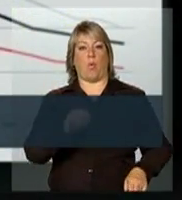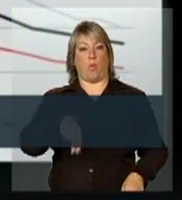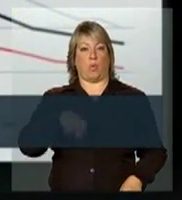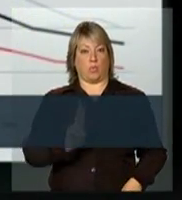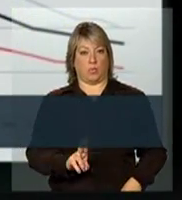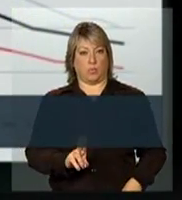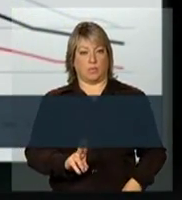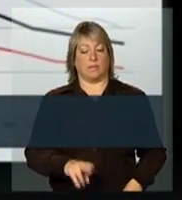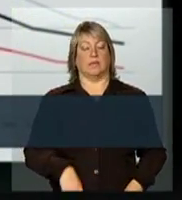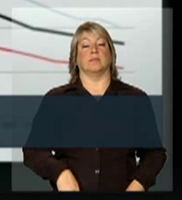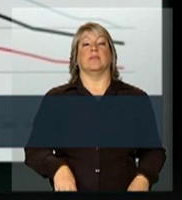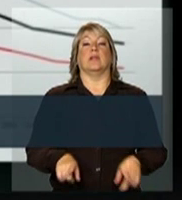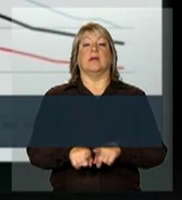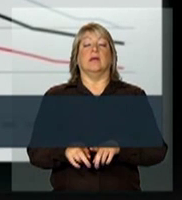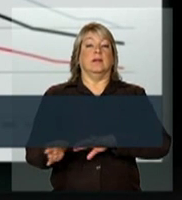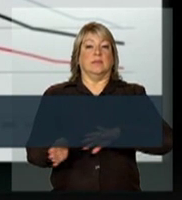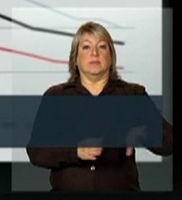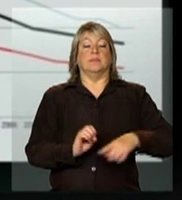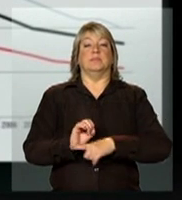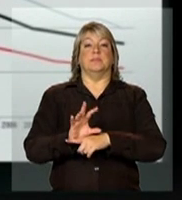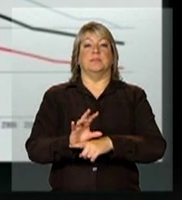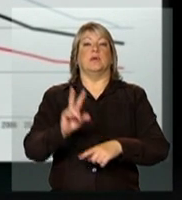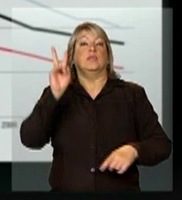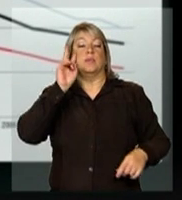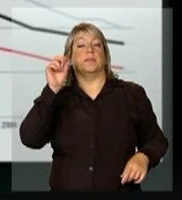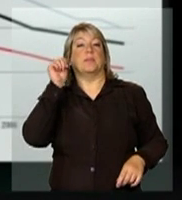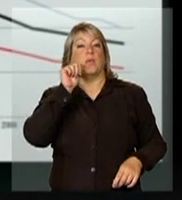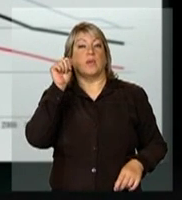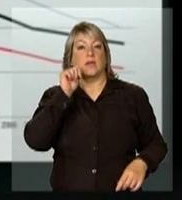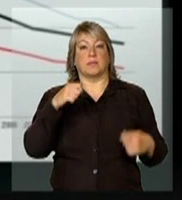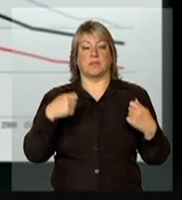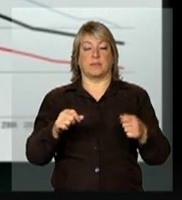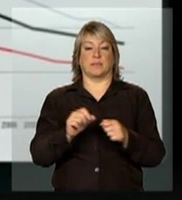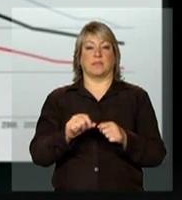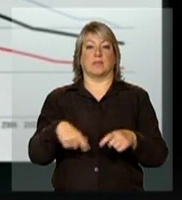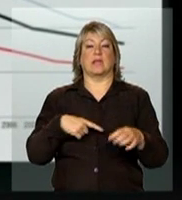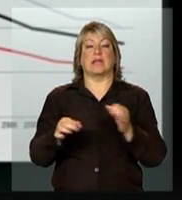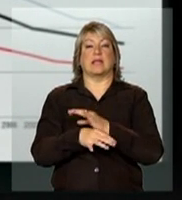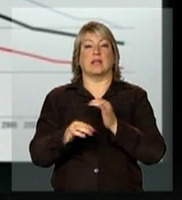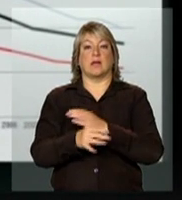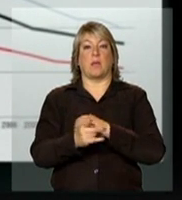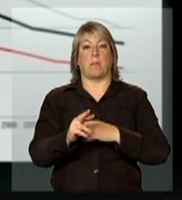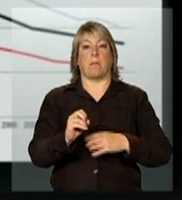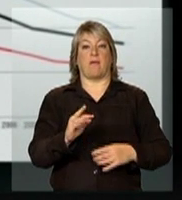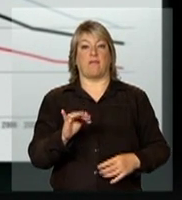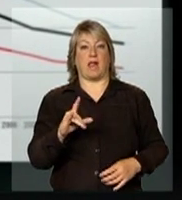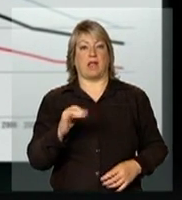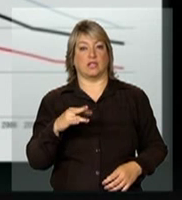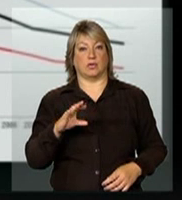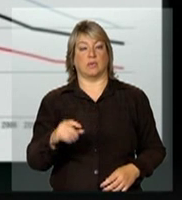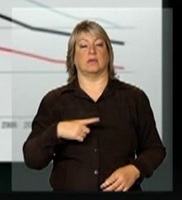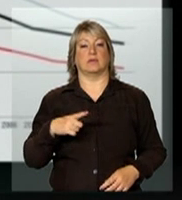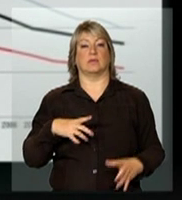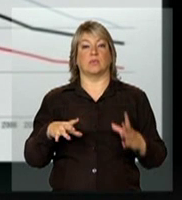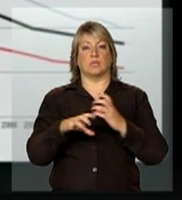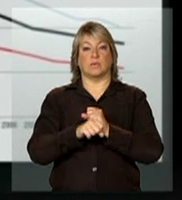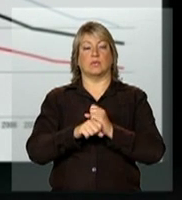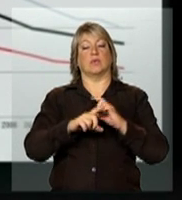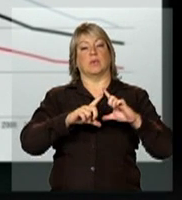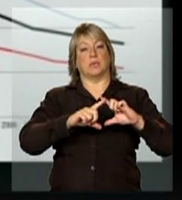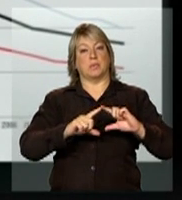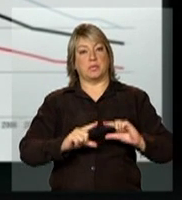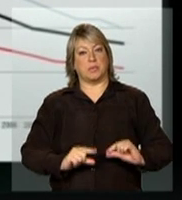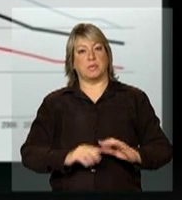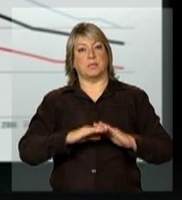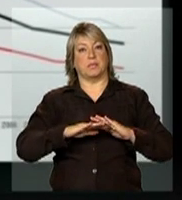necessitando de tratamento profilático, nós observamos uma queda de números, uma vez que há menos